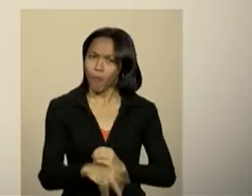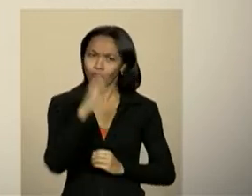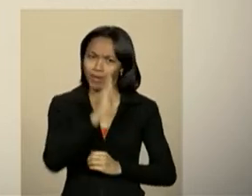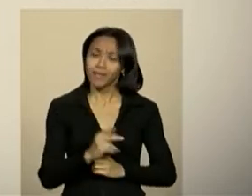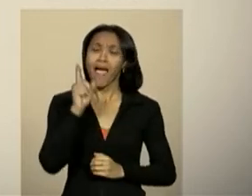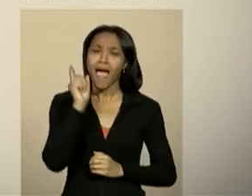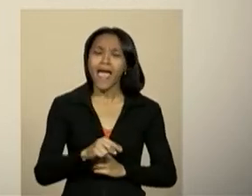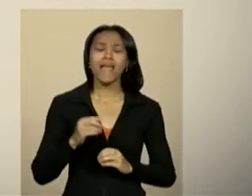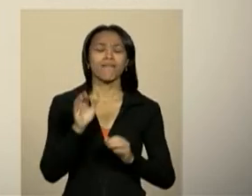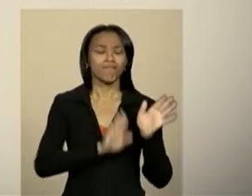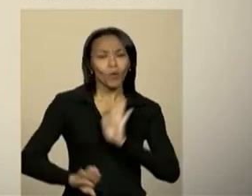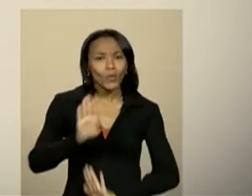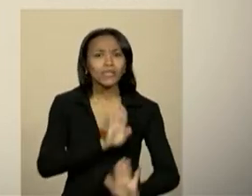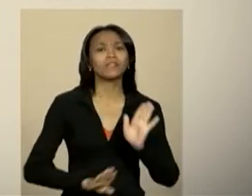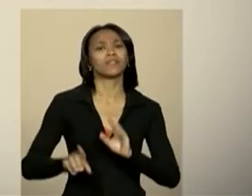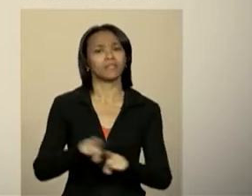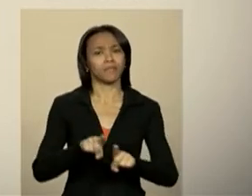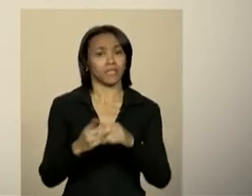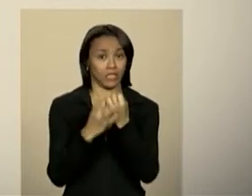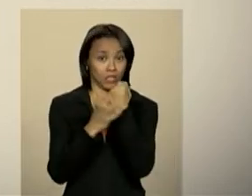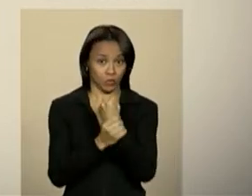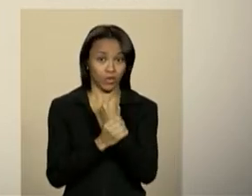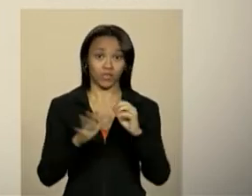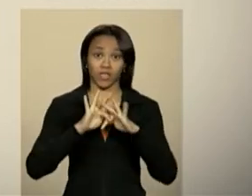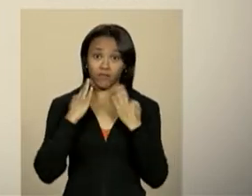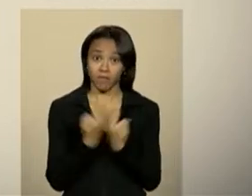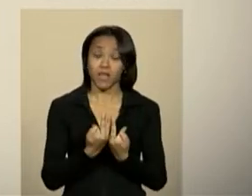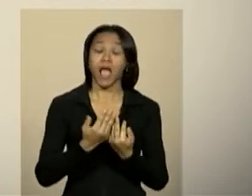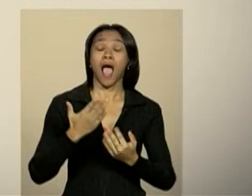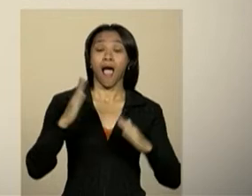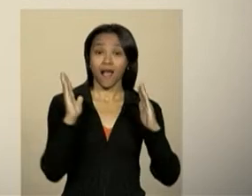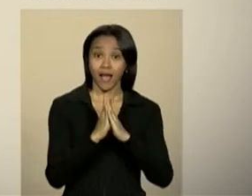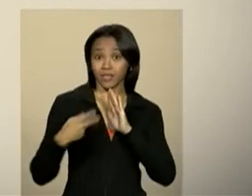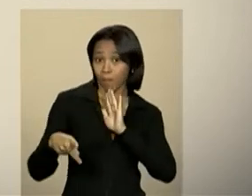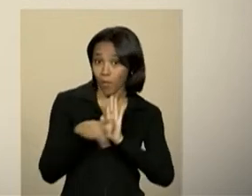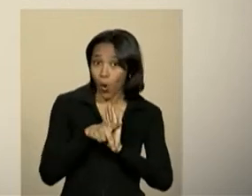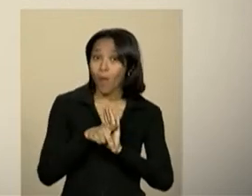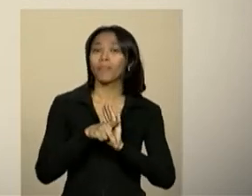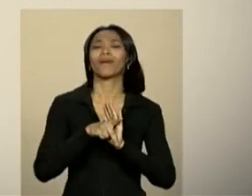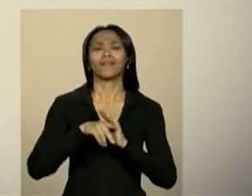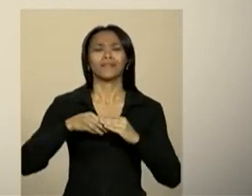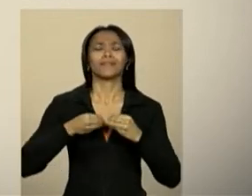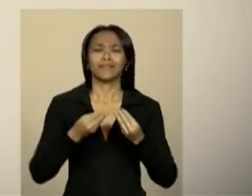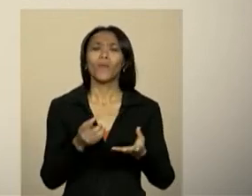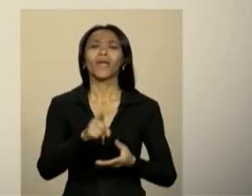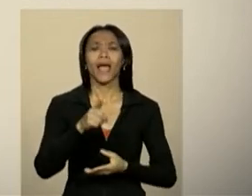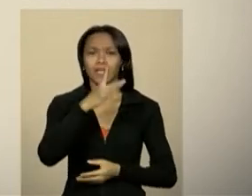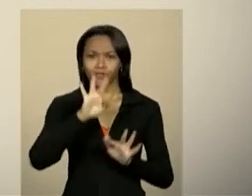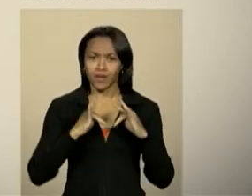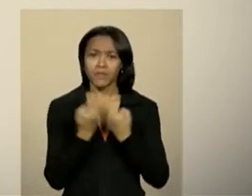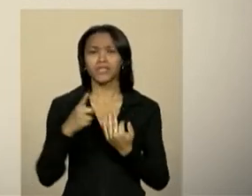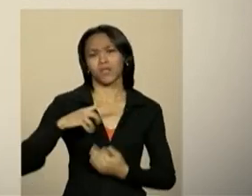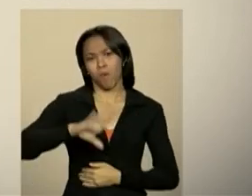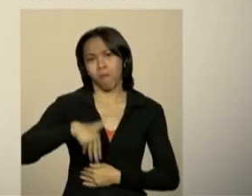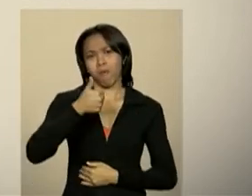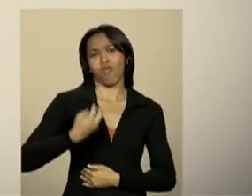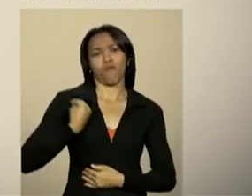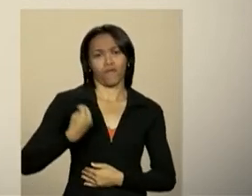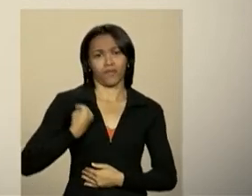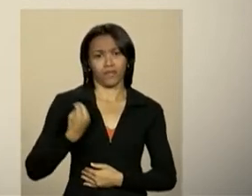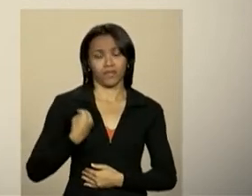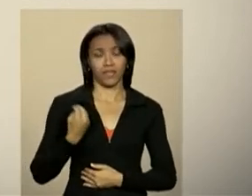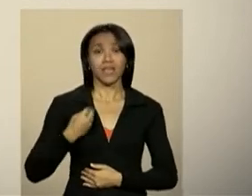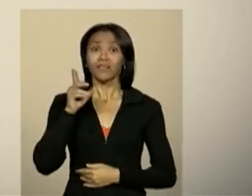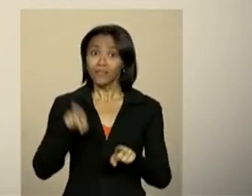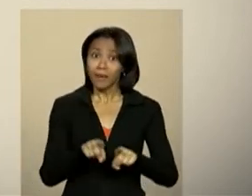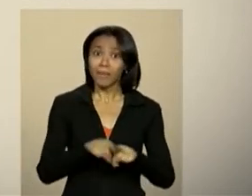na proteção e na segurança das famílias. A casa própria contribui para que as famílias tenham uma vida melhor, para que